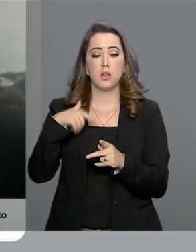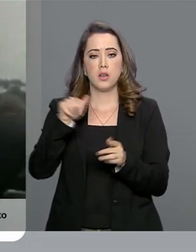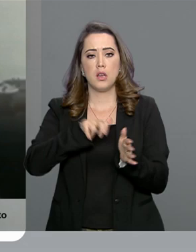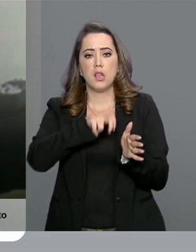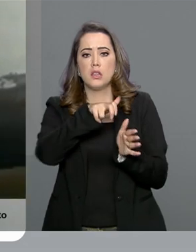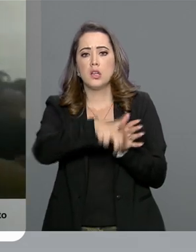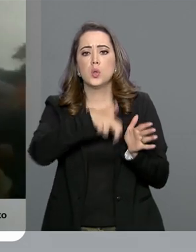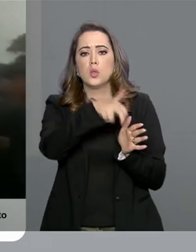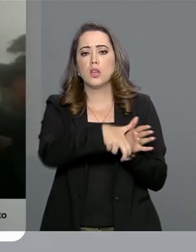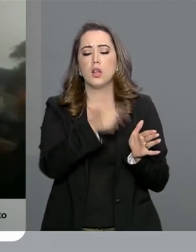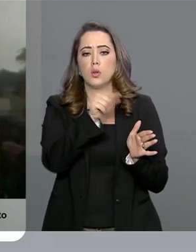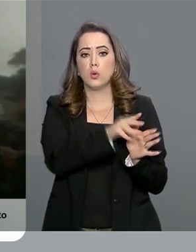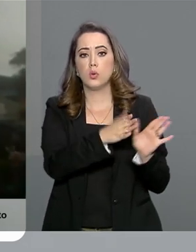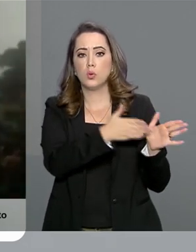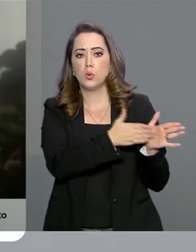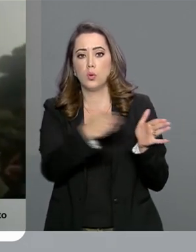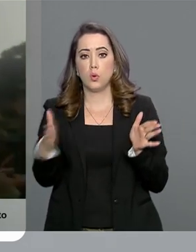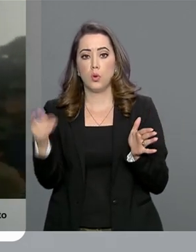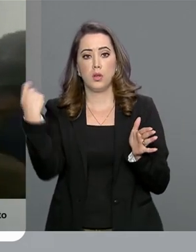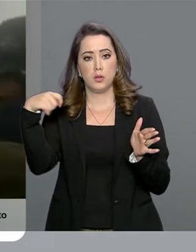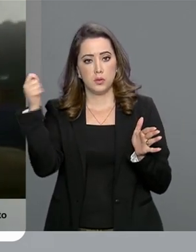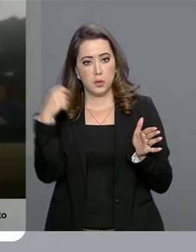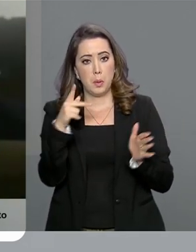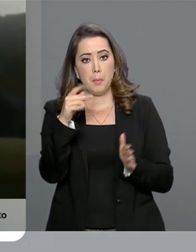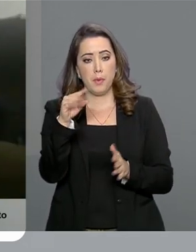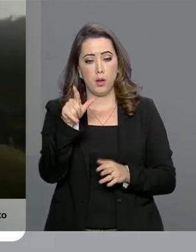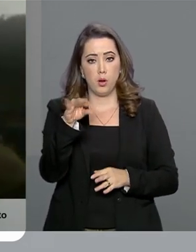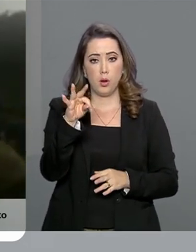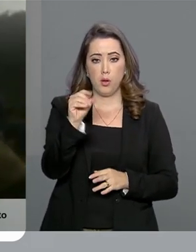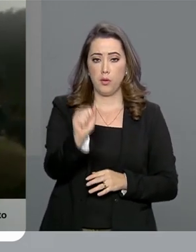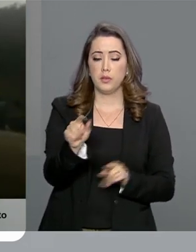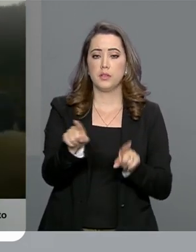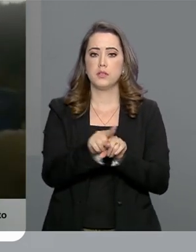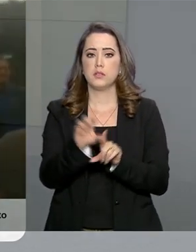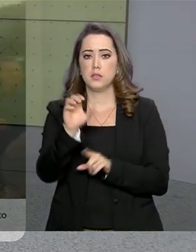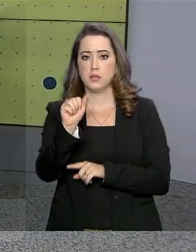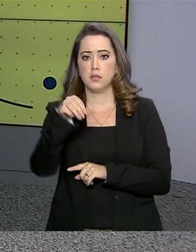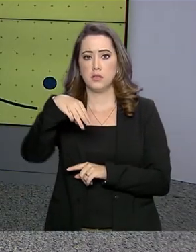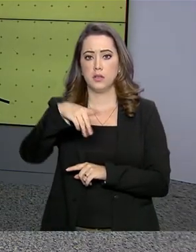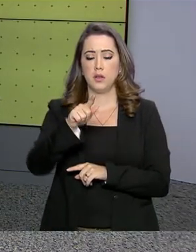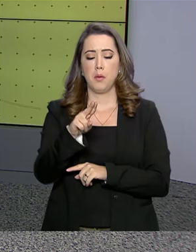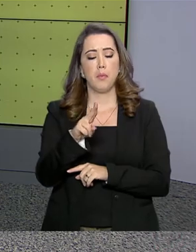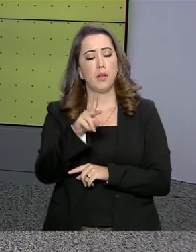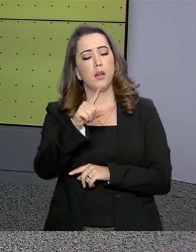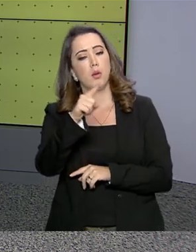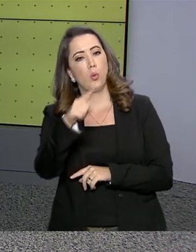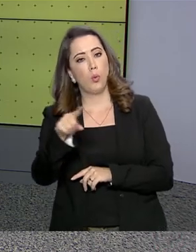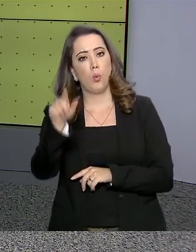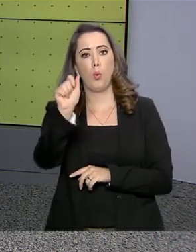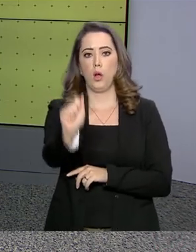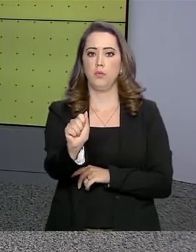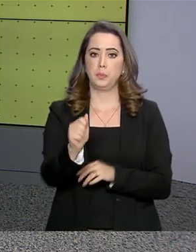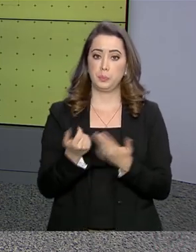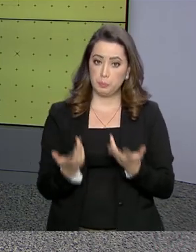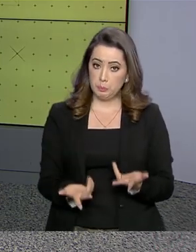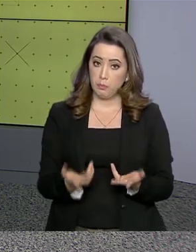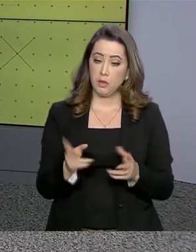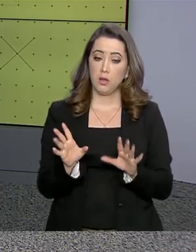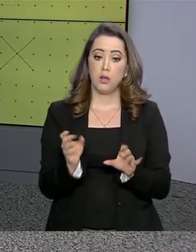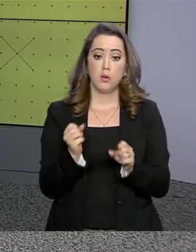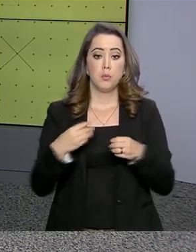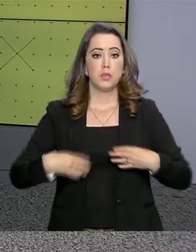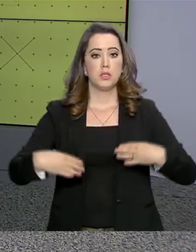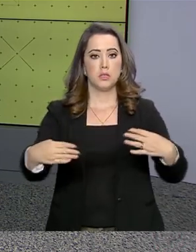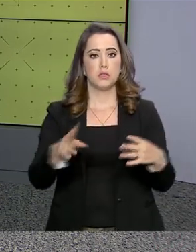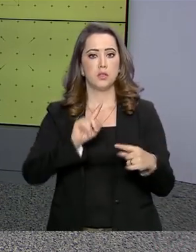no trecho que fica entre as cidades gaúchas de Pelotas e Camacuã. O Ministério da Infraestrutura prevê a duplicação